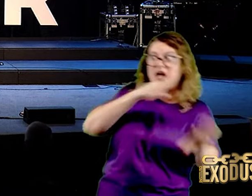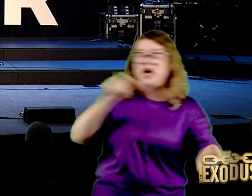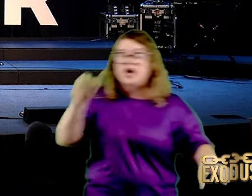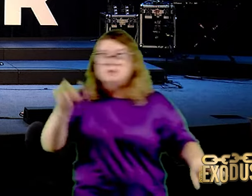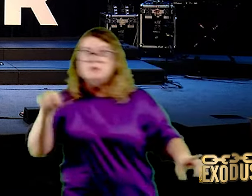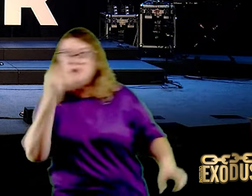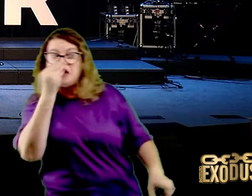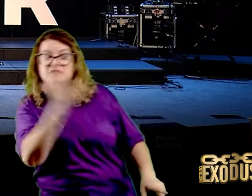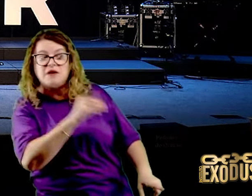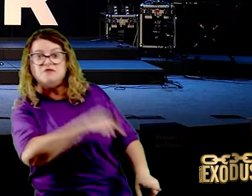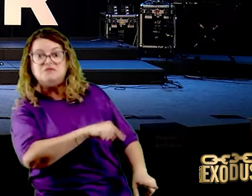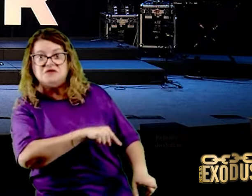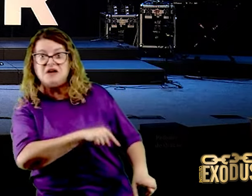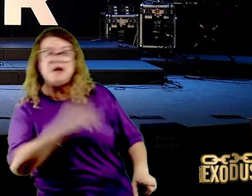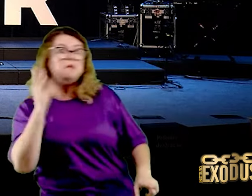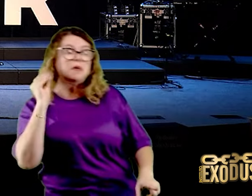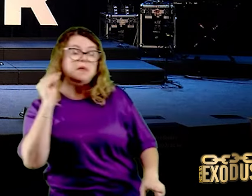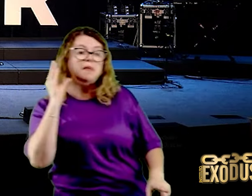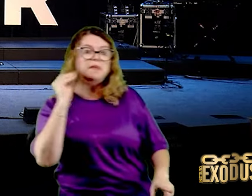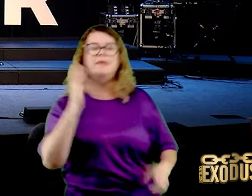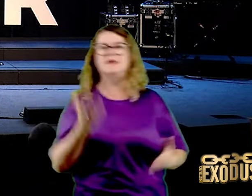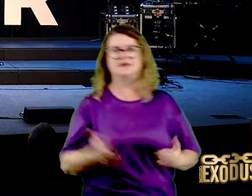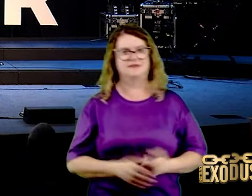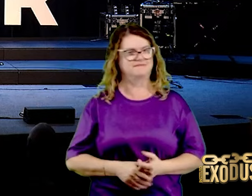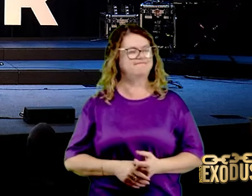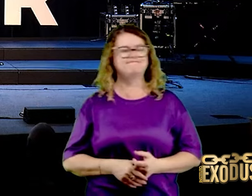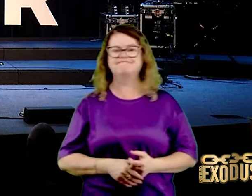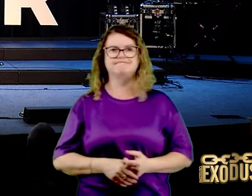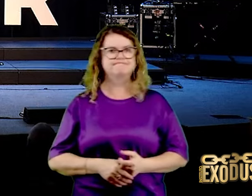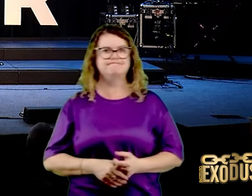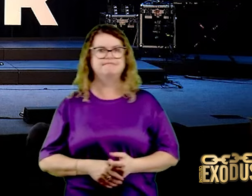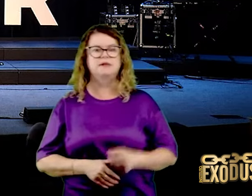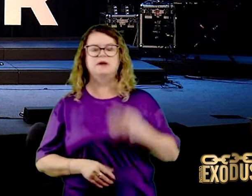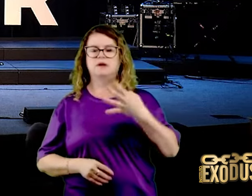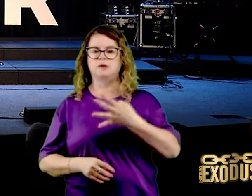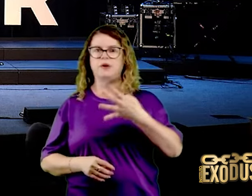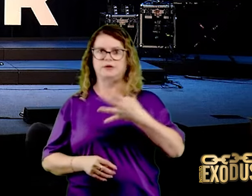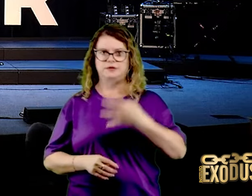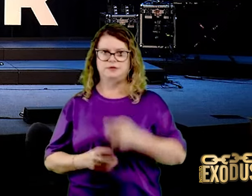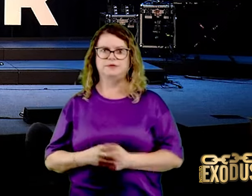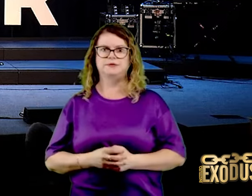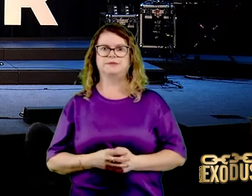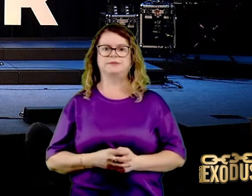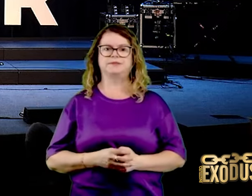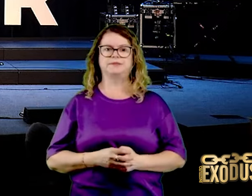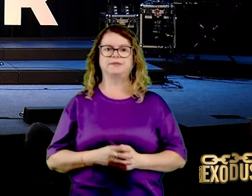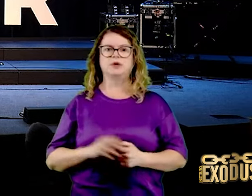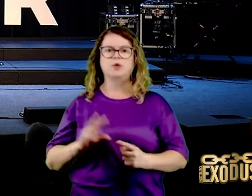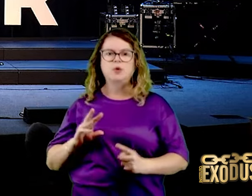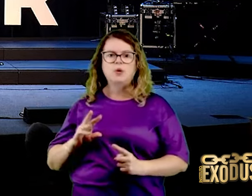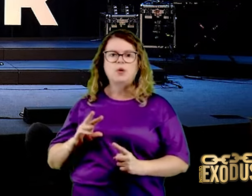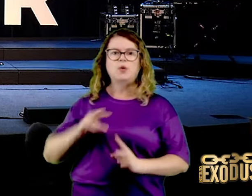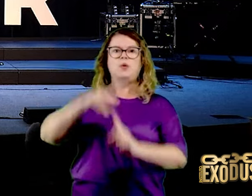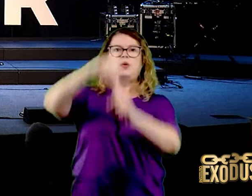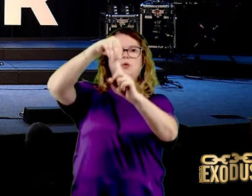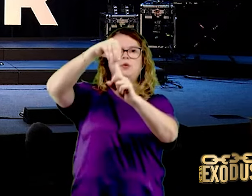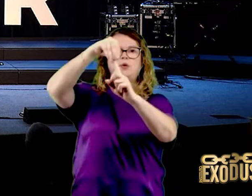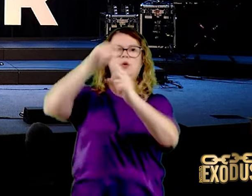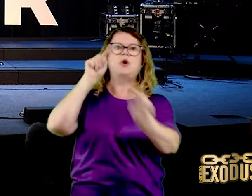Número quatro, um único objetivo, uma só liderança, uma ofensiva,